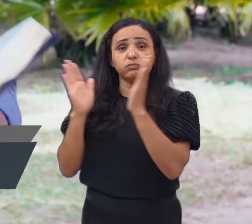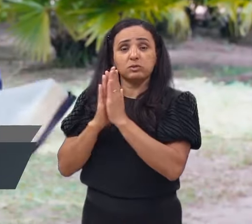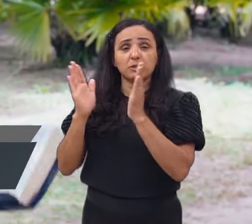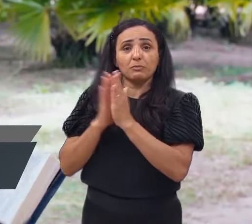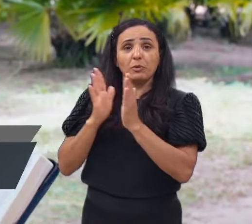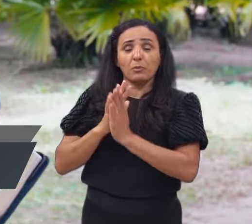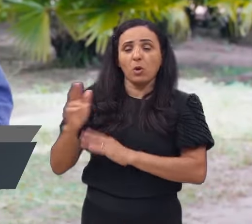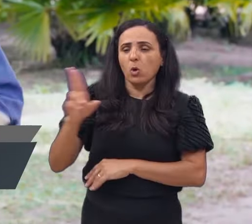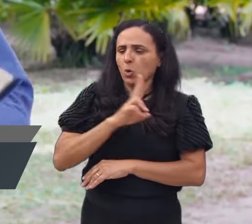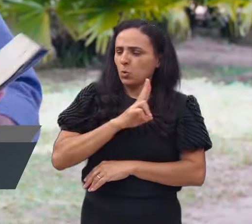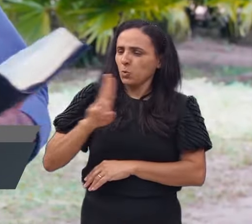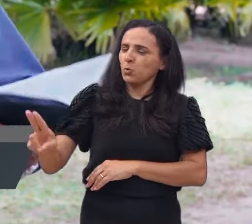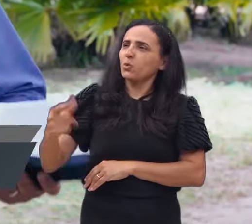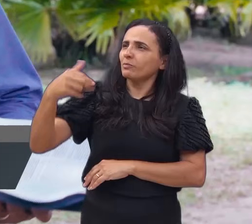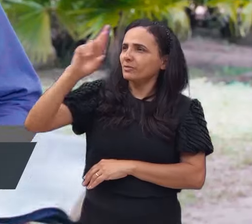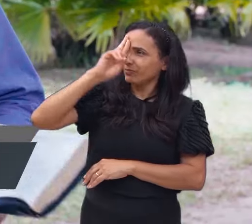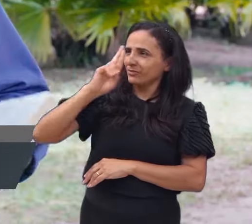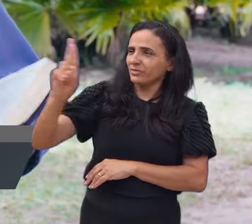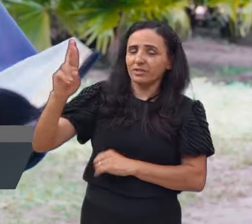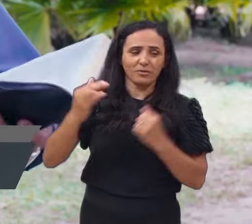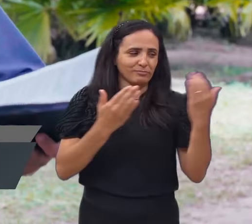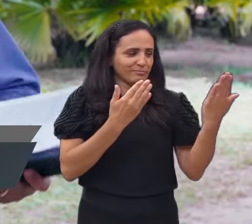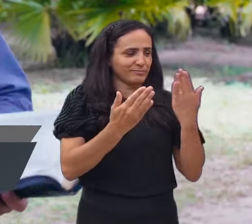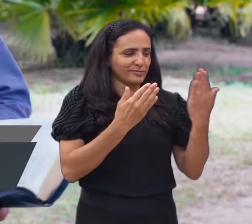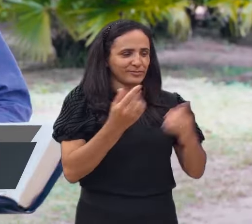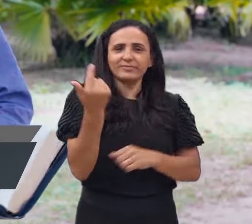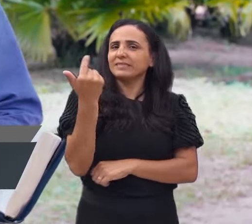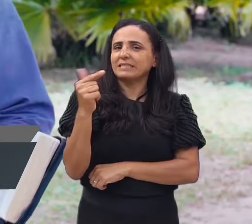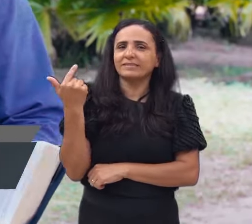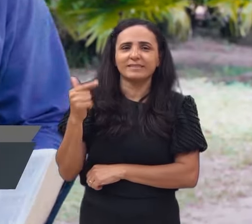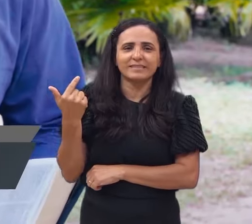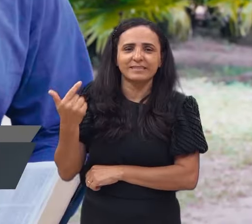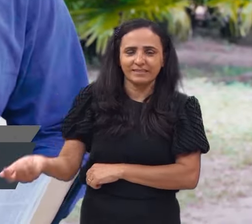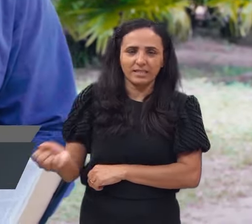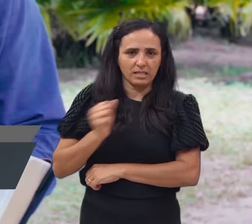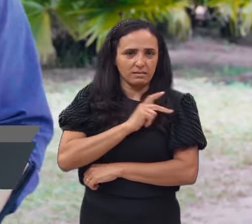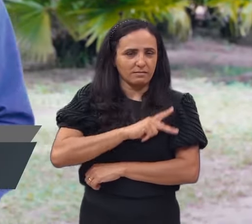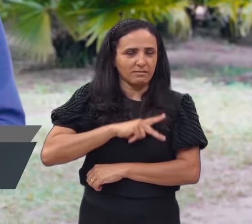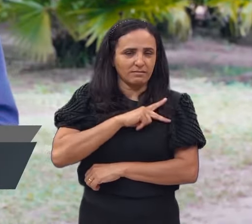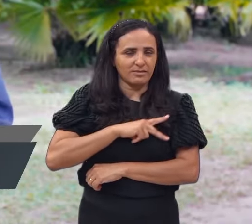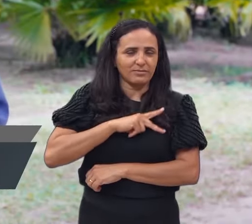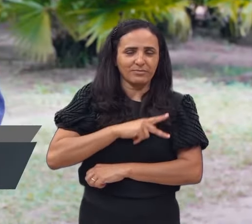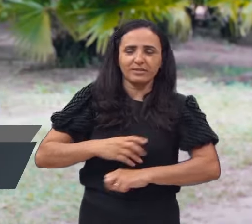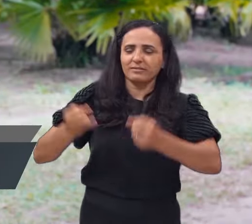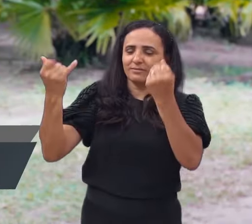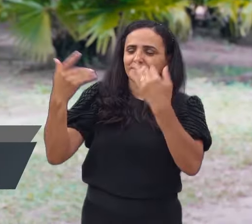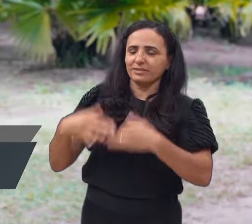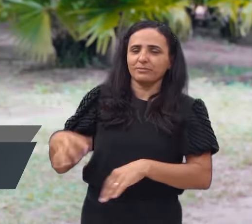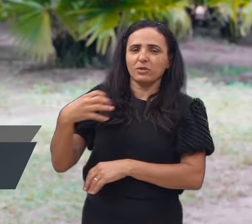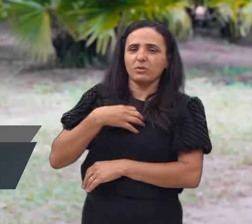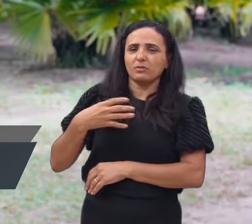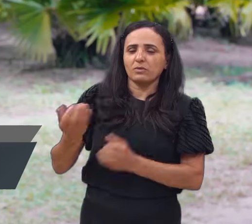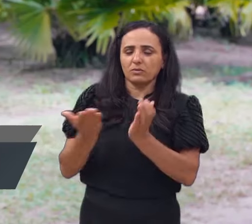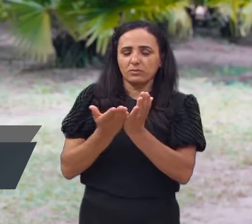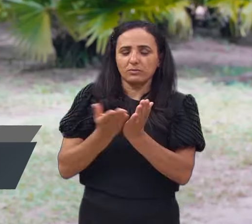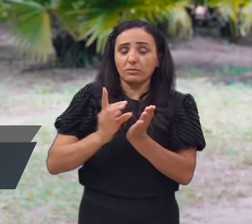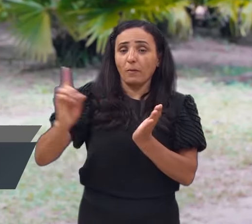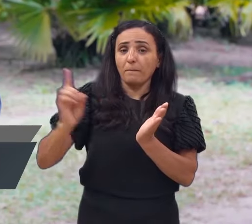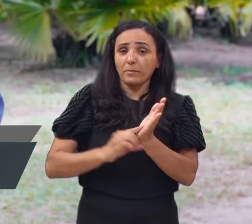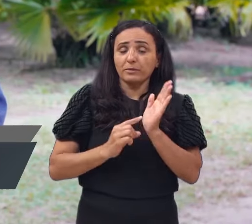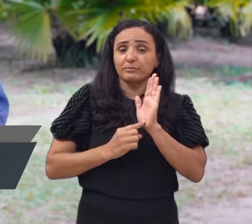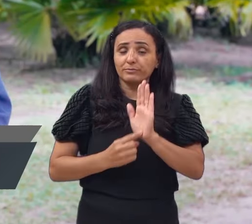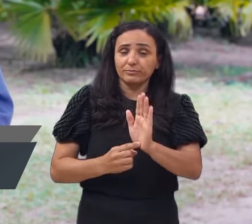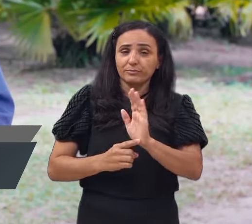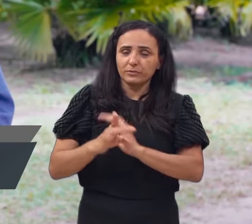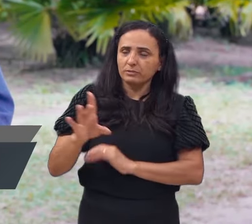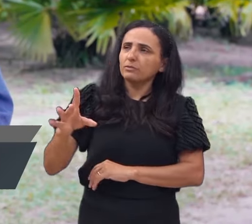do Senhor é poderoso, o nome do Senhor não tem quem se compare, como Paulo mesmo vai frisar essa verdade. Quando a Bíblia